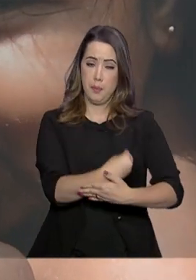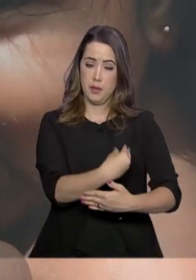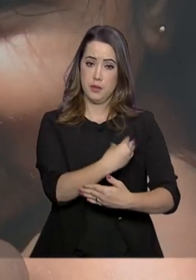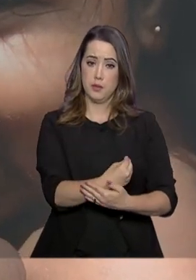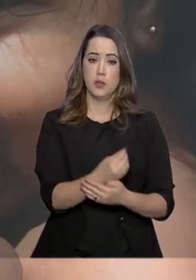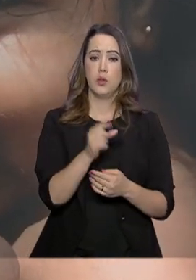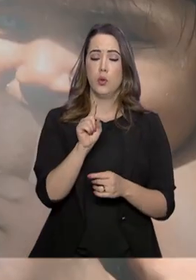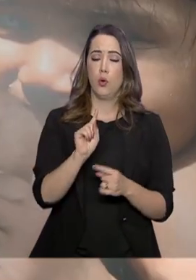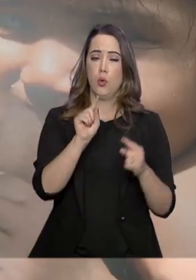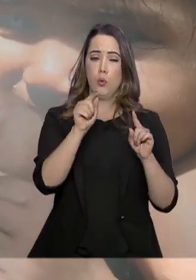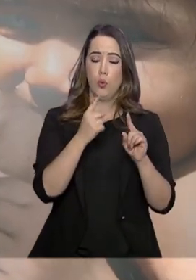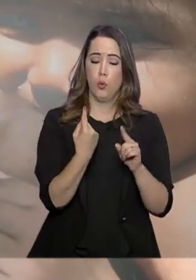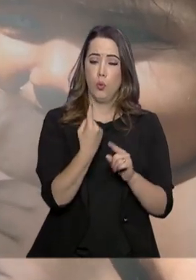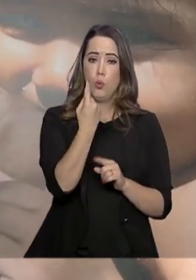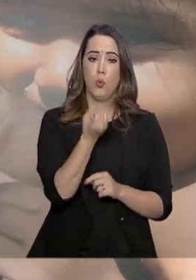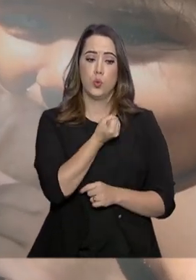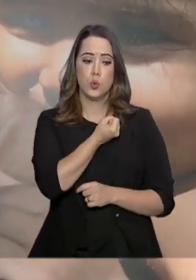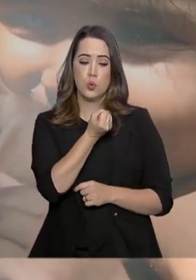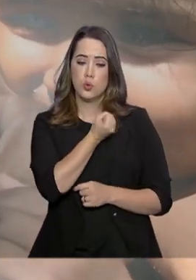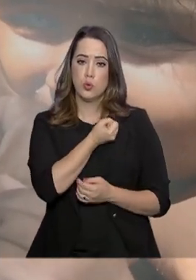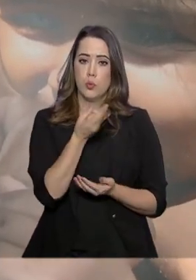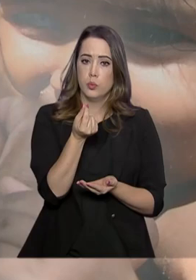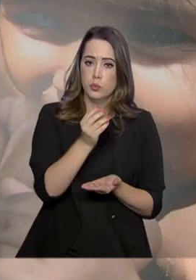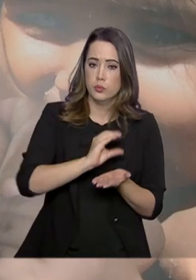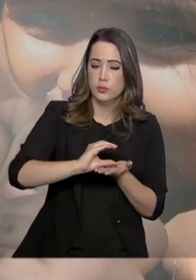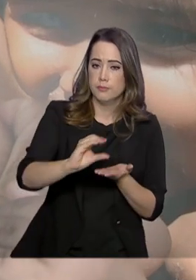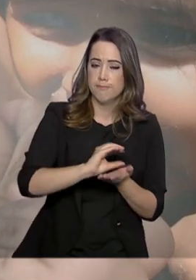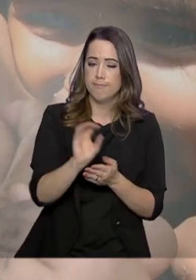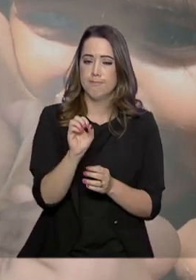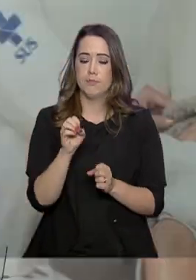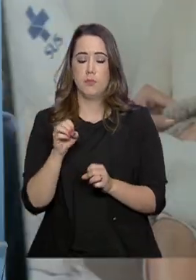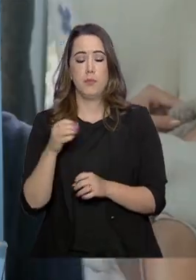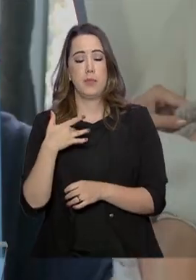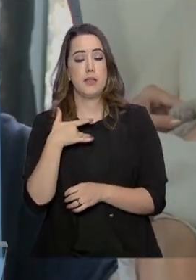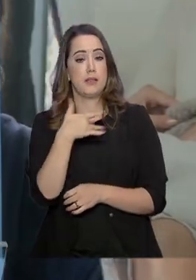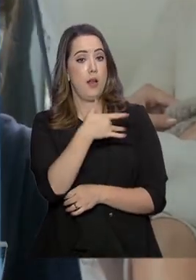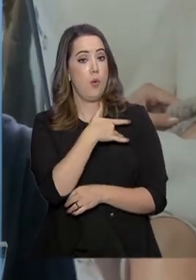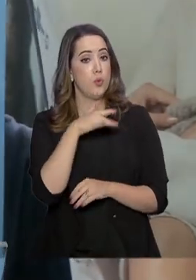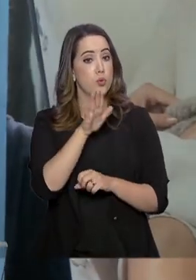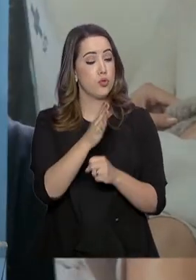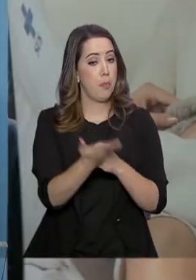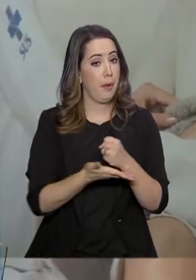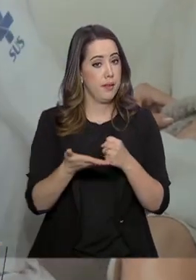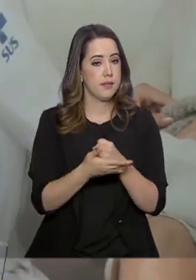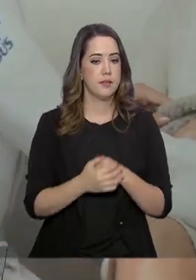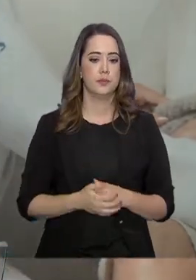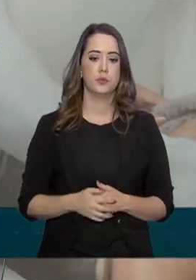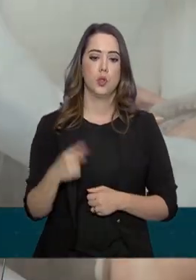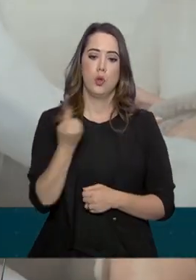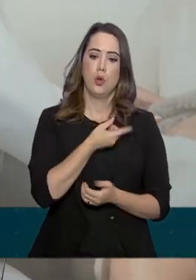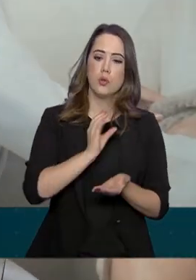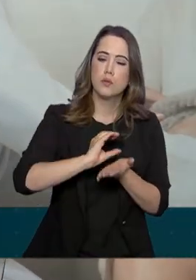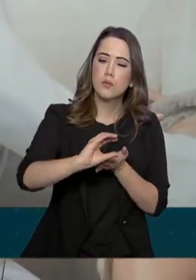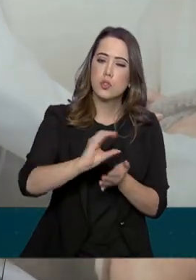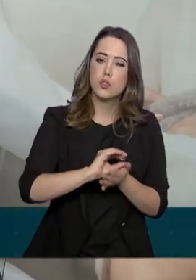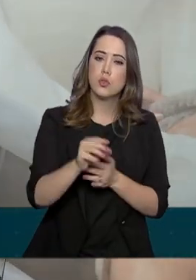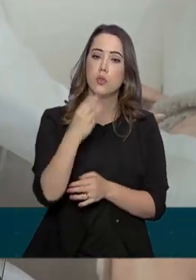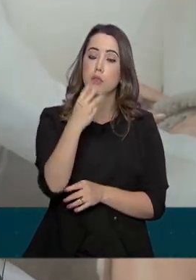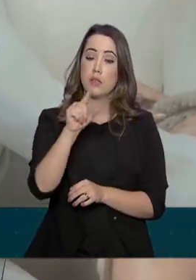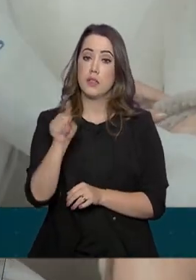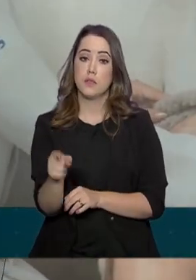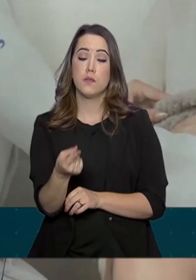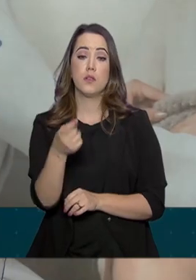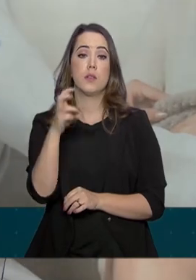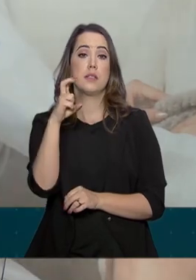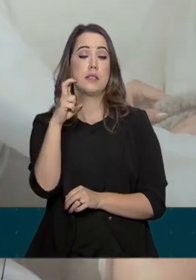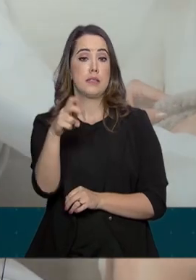como um dos índices para destinar recursos à atenção básica. Estamos investindo quase 3 milhões e meio nessa campanha, nos